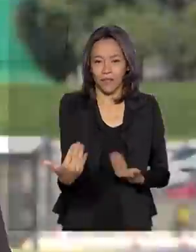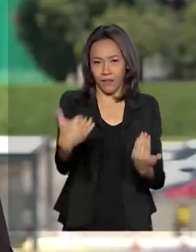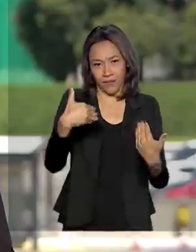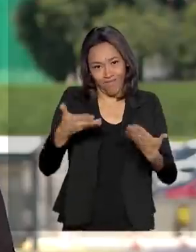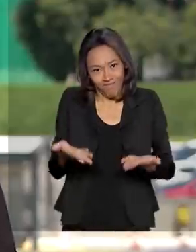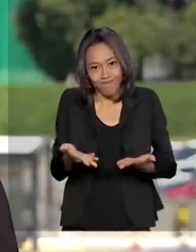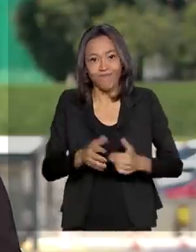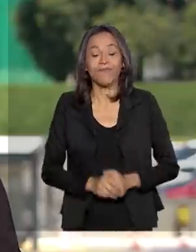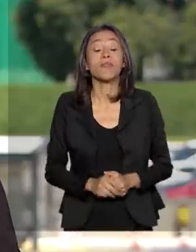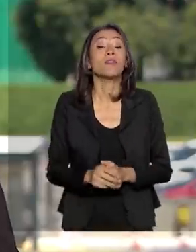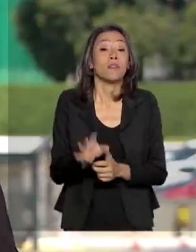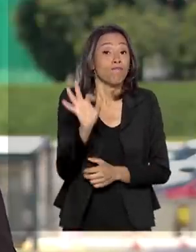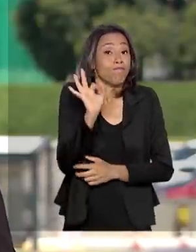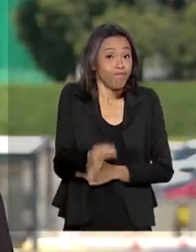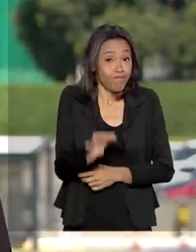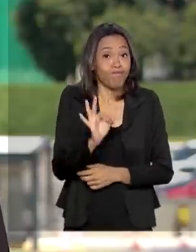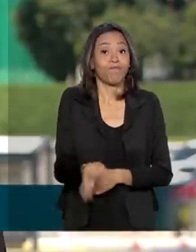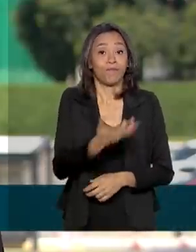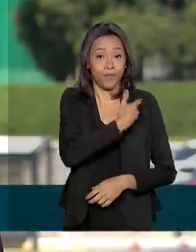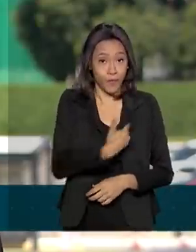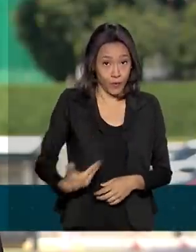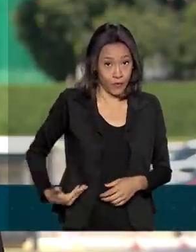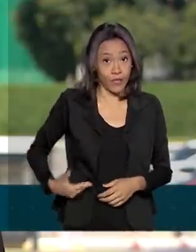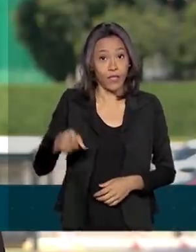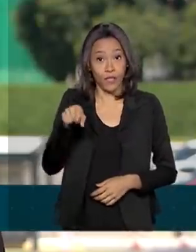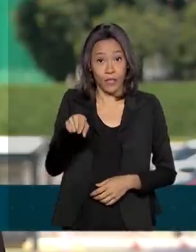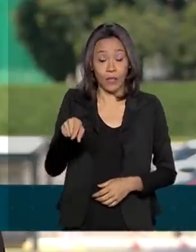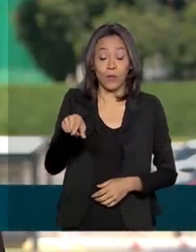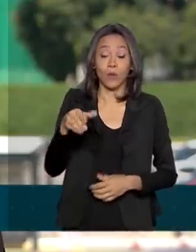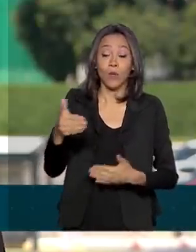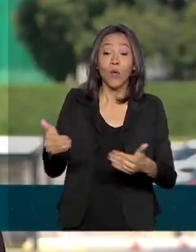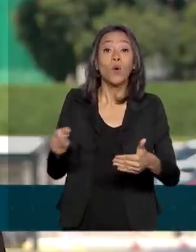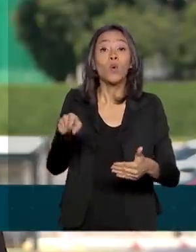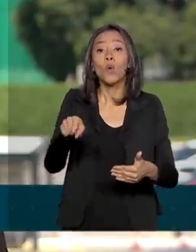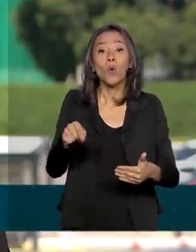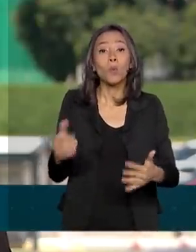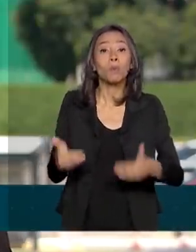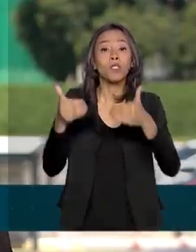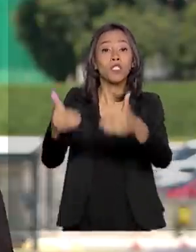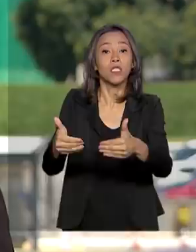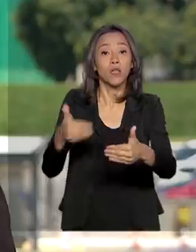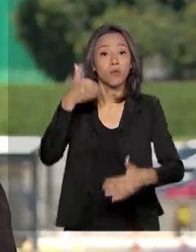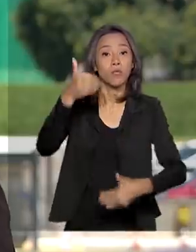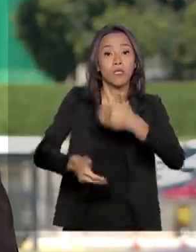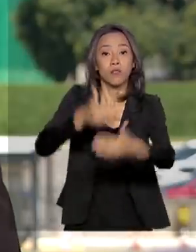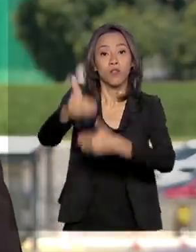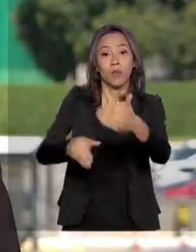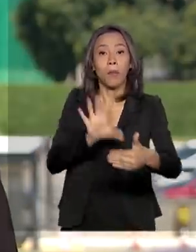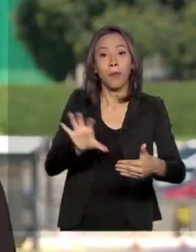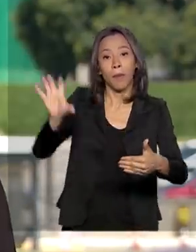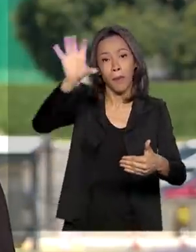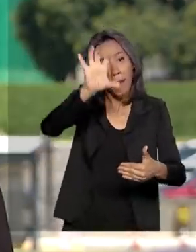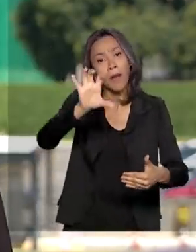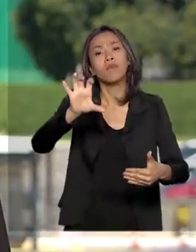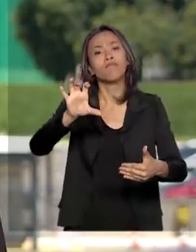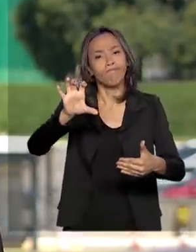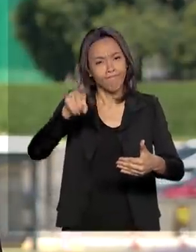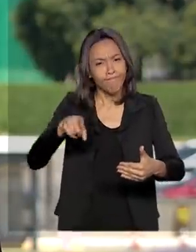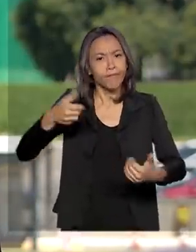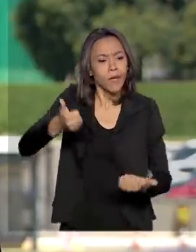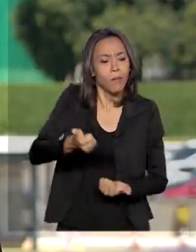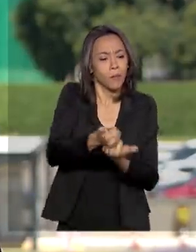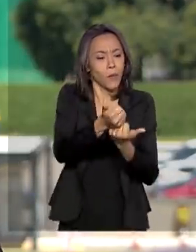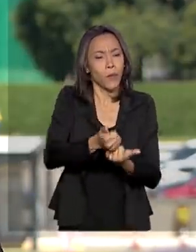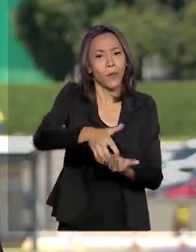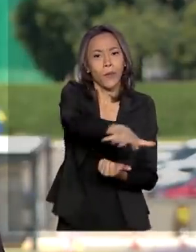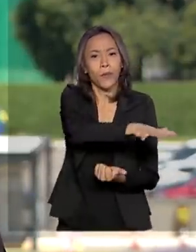Olha, é isso mesmo, o governo, por meio do Ministério do Desenvolvimento Regional, disponibilizou apoio ao governo do Estado